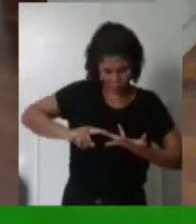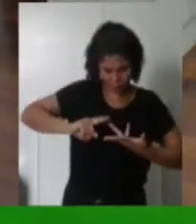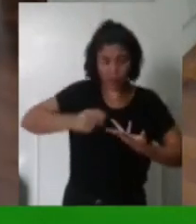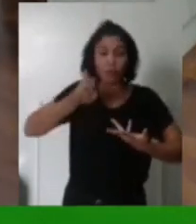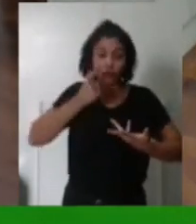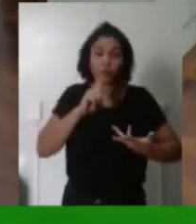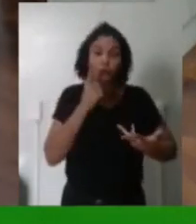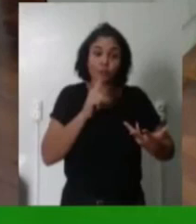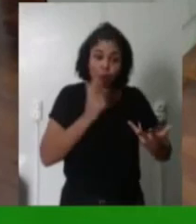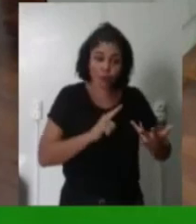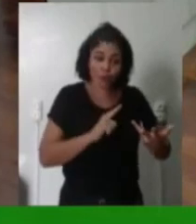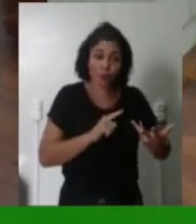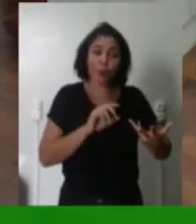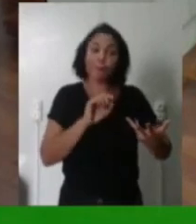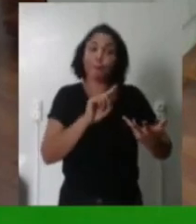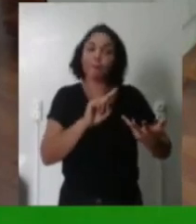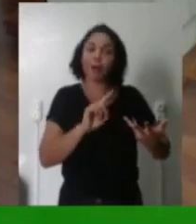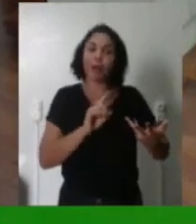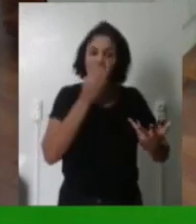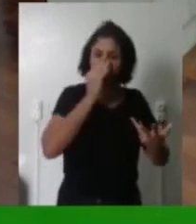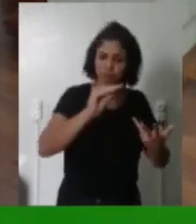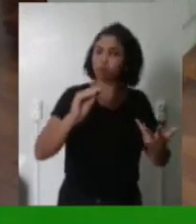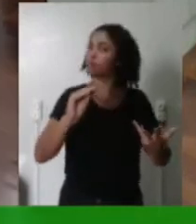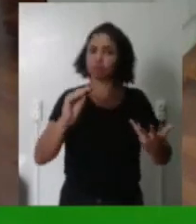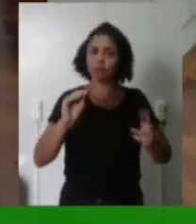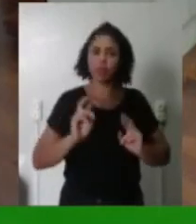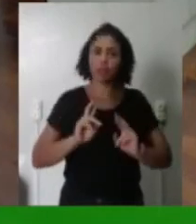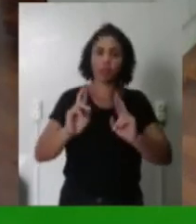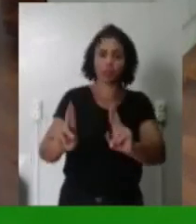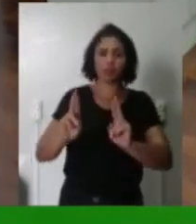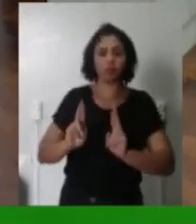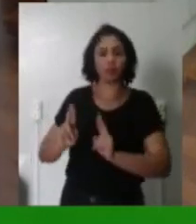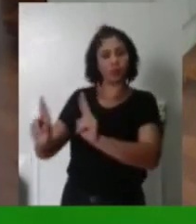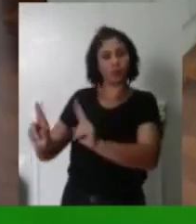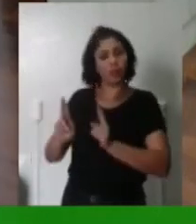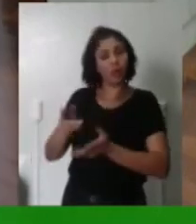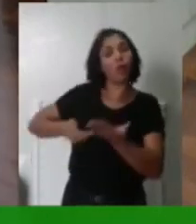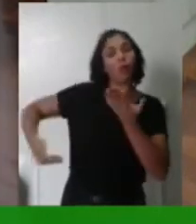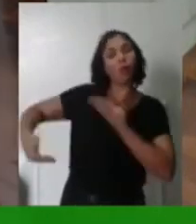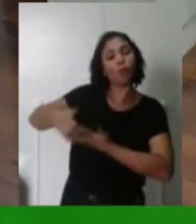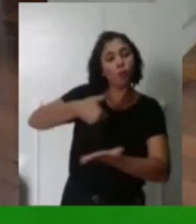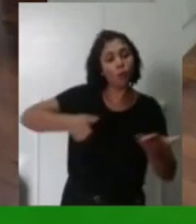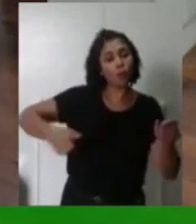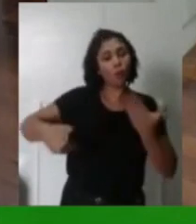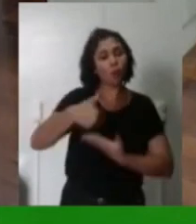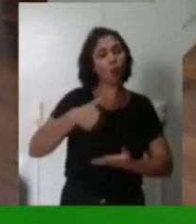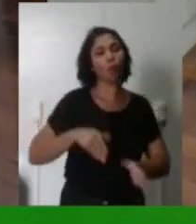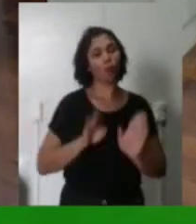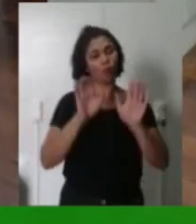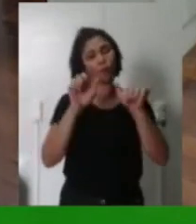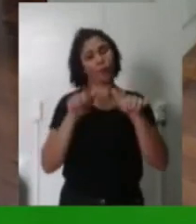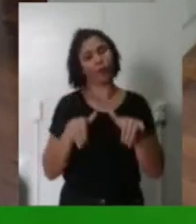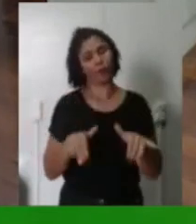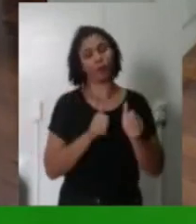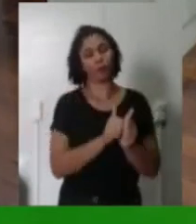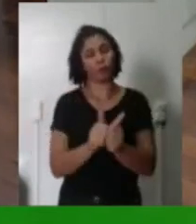Mas assim Respeitando o outro Com quem se convive Aprendendo a conviver